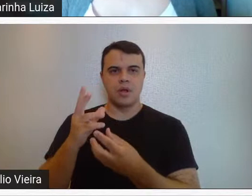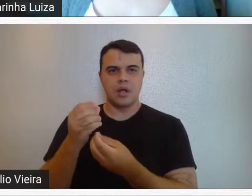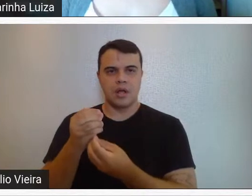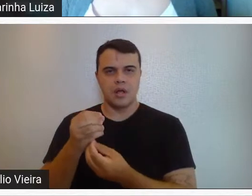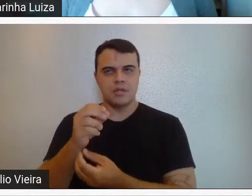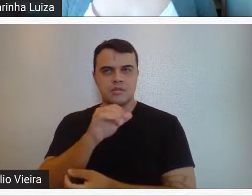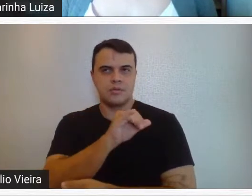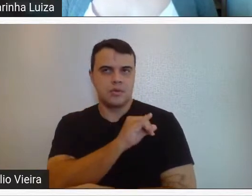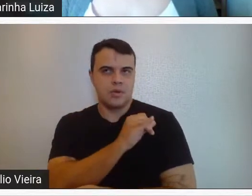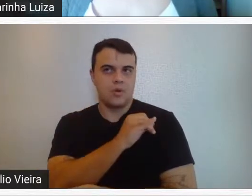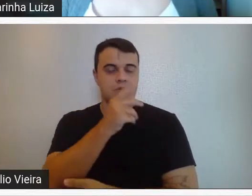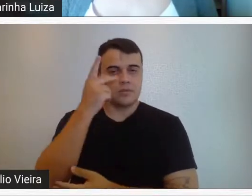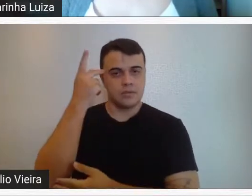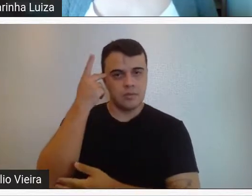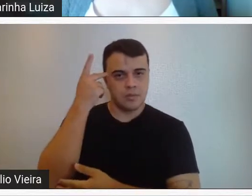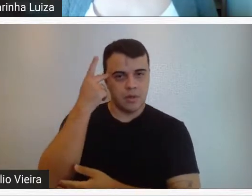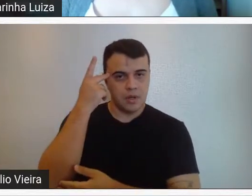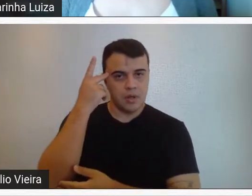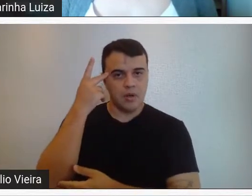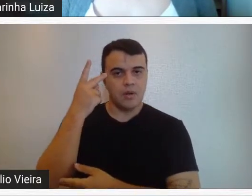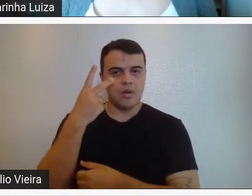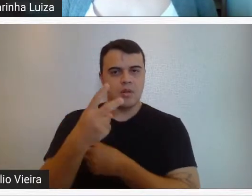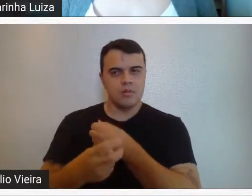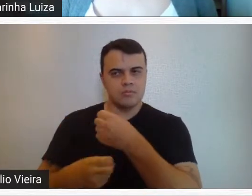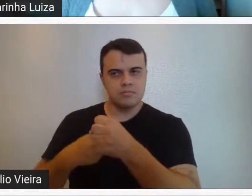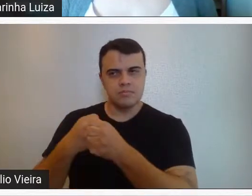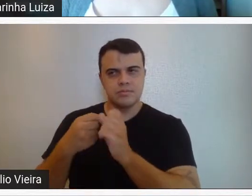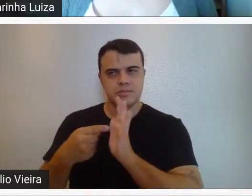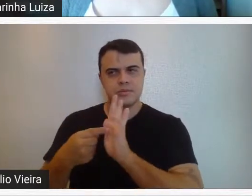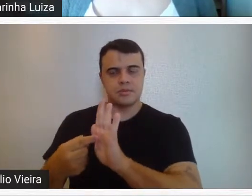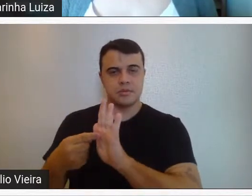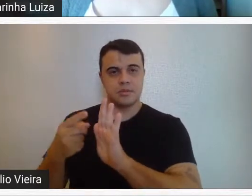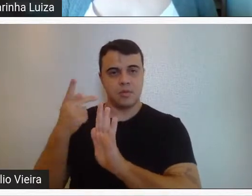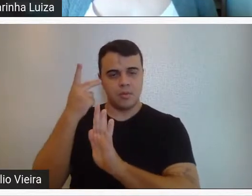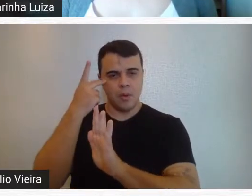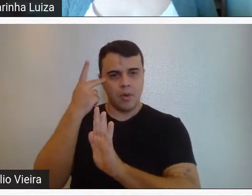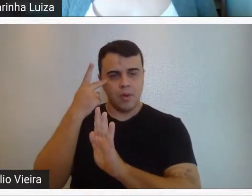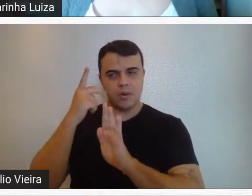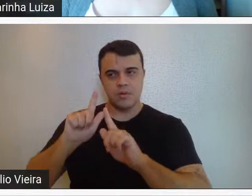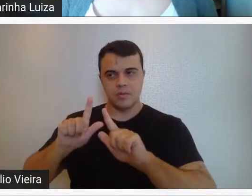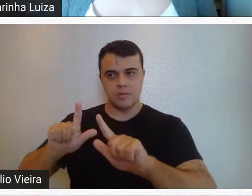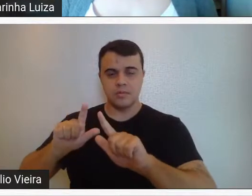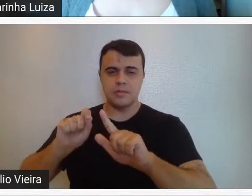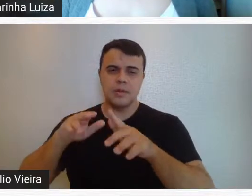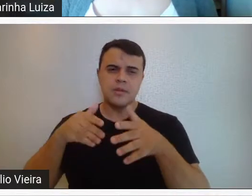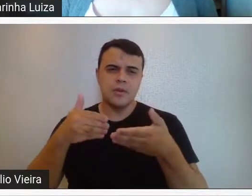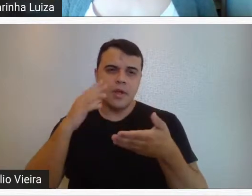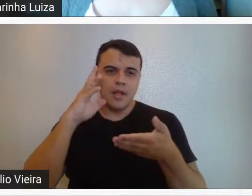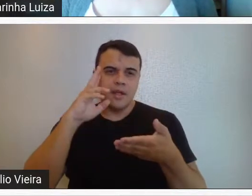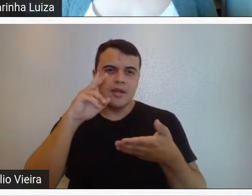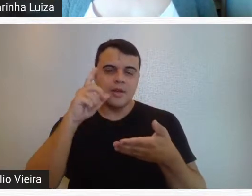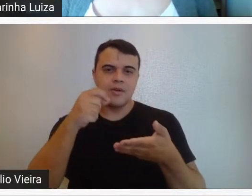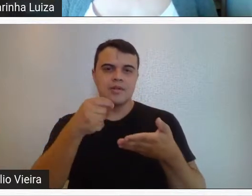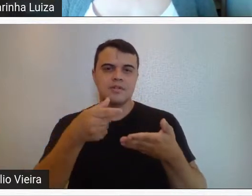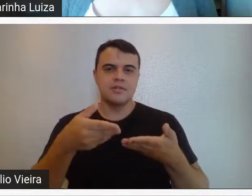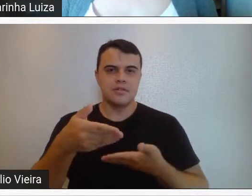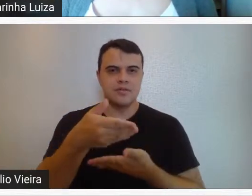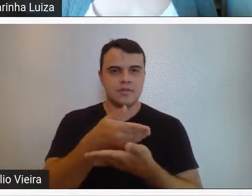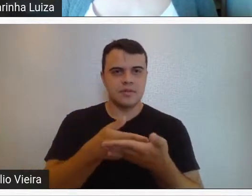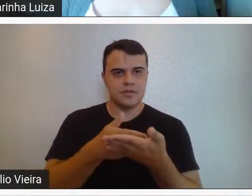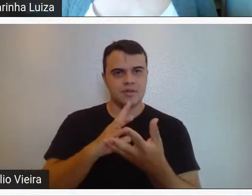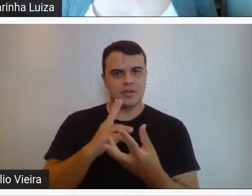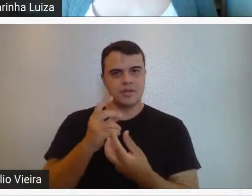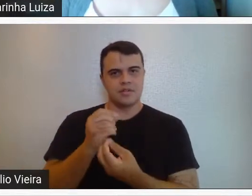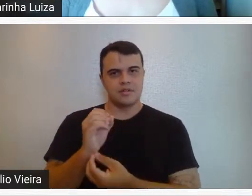em São Paulo, com a primeira Bienal Internacional de São Paulo. Então, esse convívio com a arte moderna já